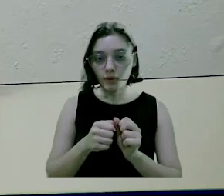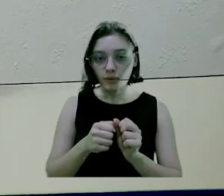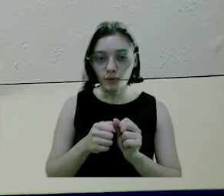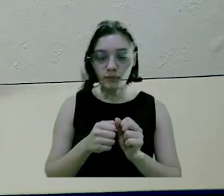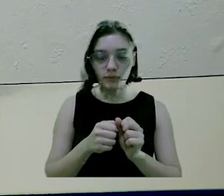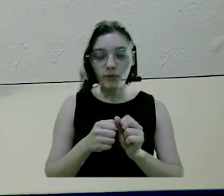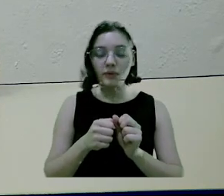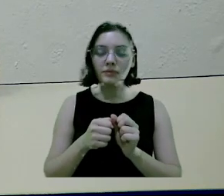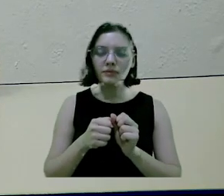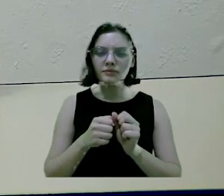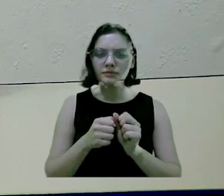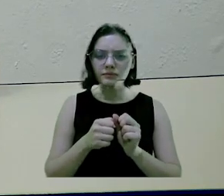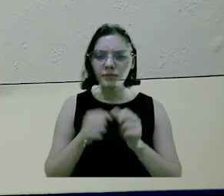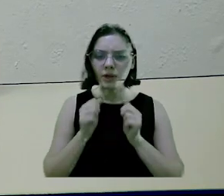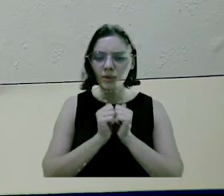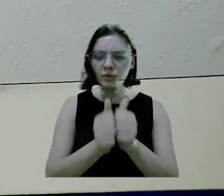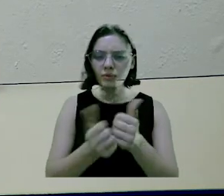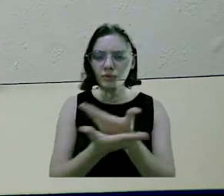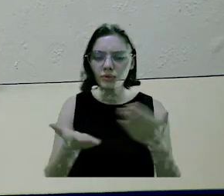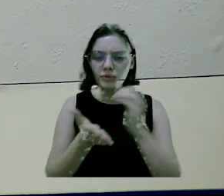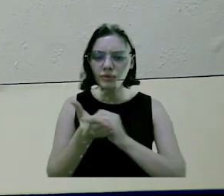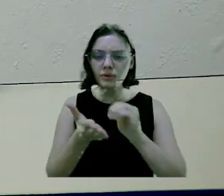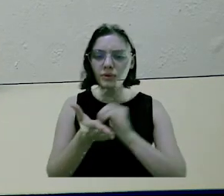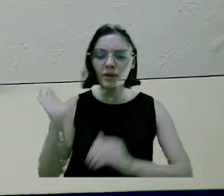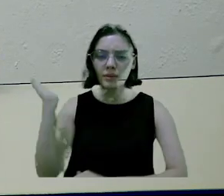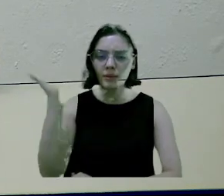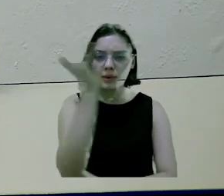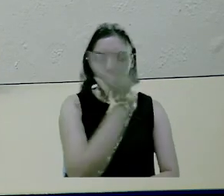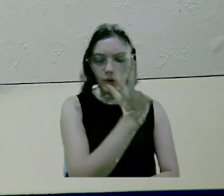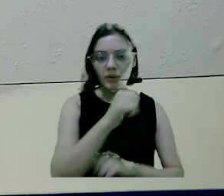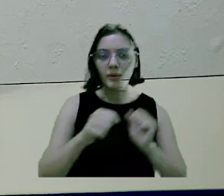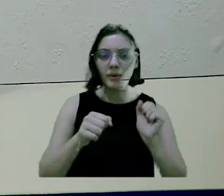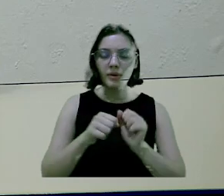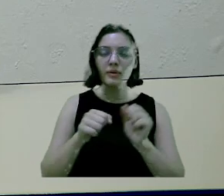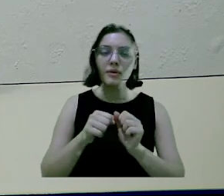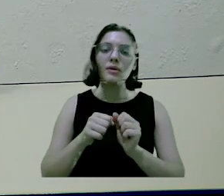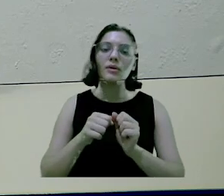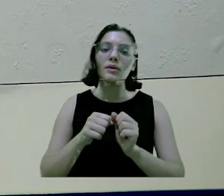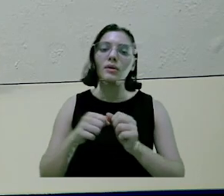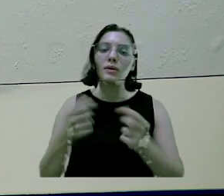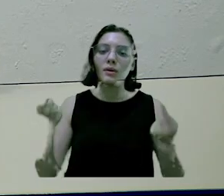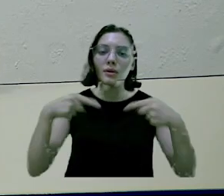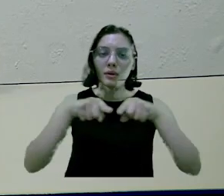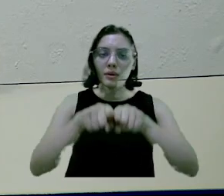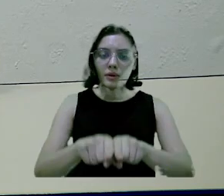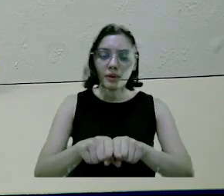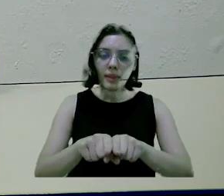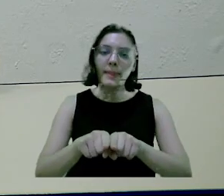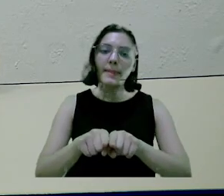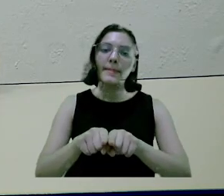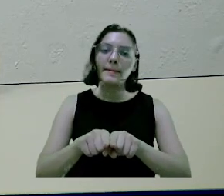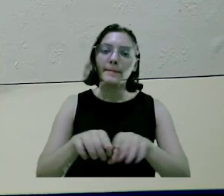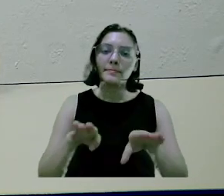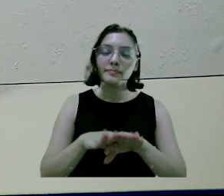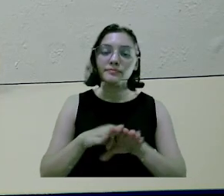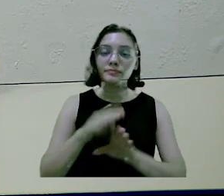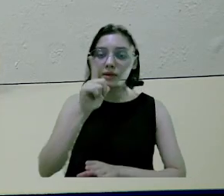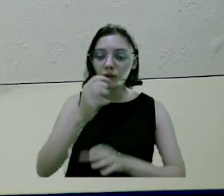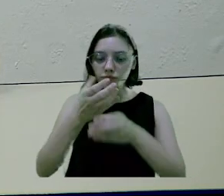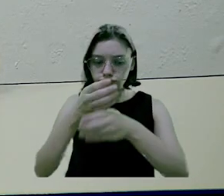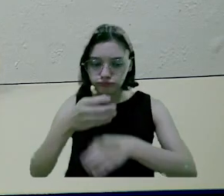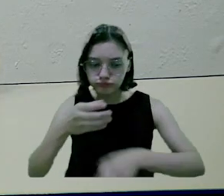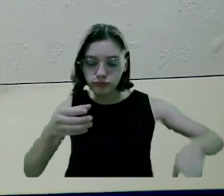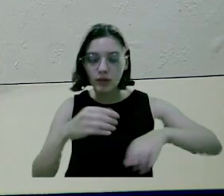oficiado ao excelente senhor prefeito municipal, juntamente com a Secretaria do Meio Ambiente, para que se estabeleça uma parceria com a Companhia de